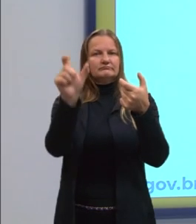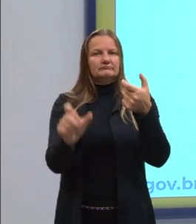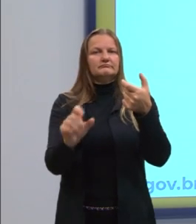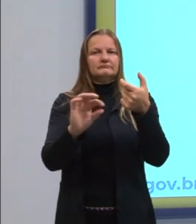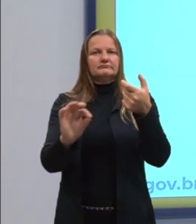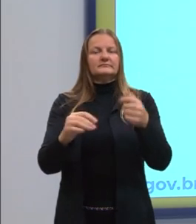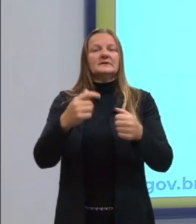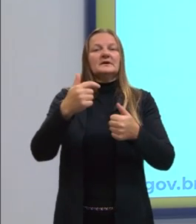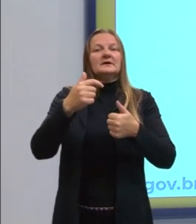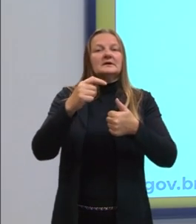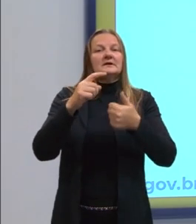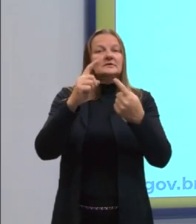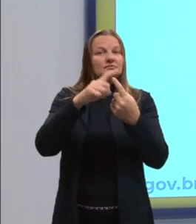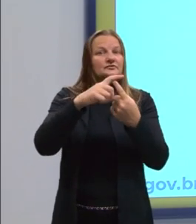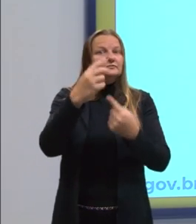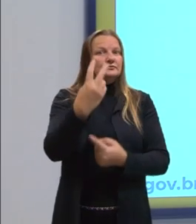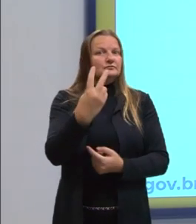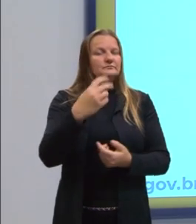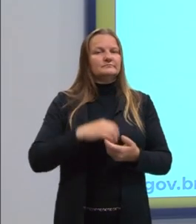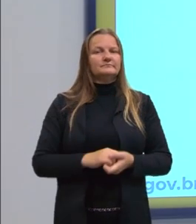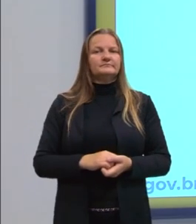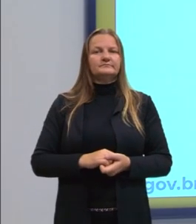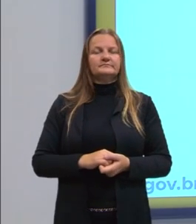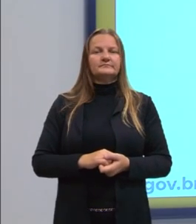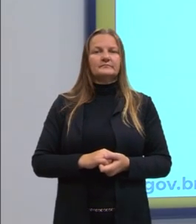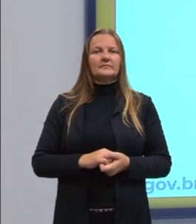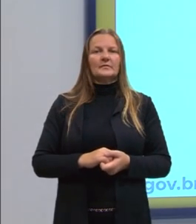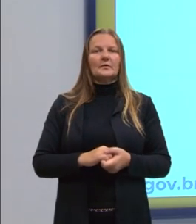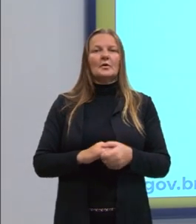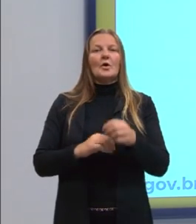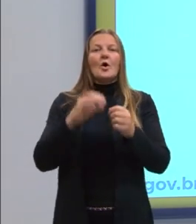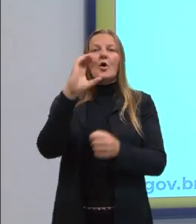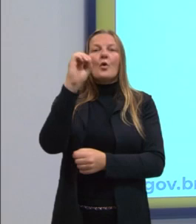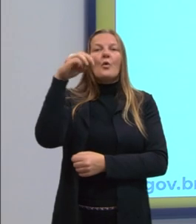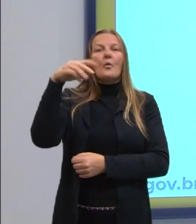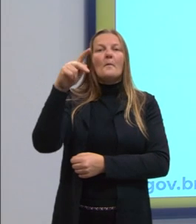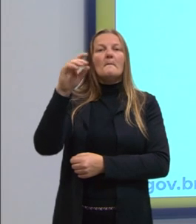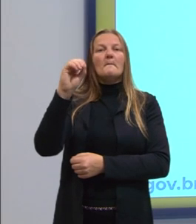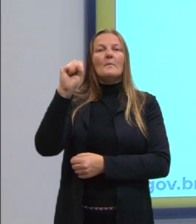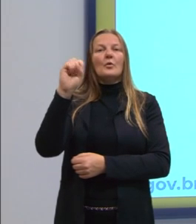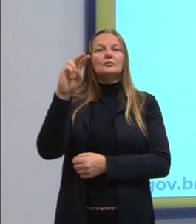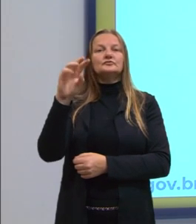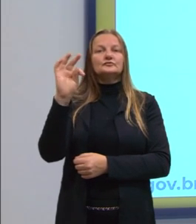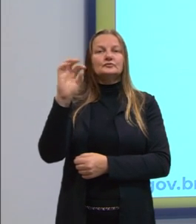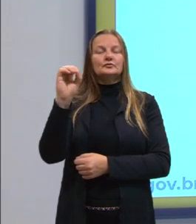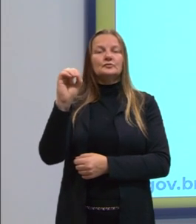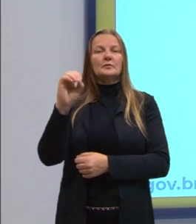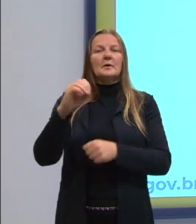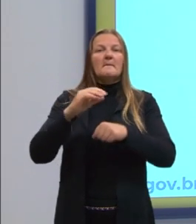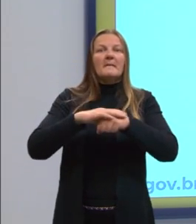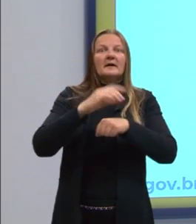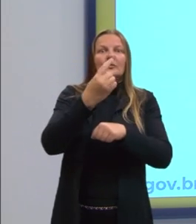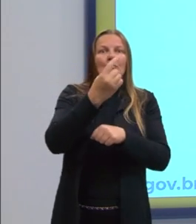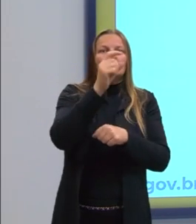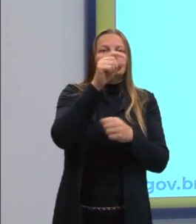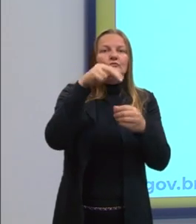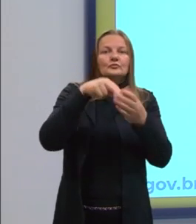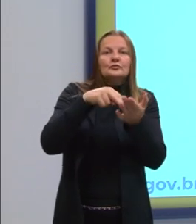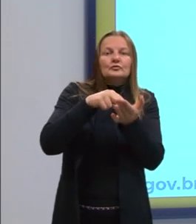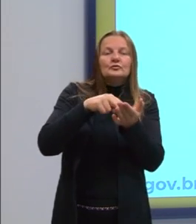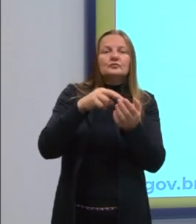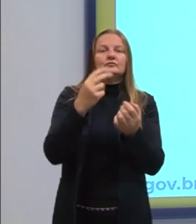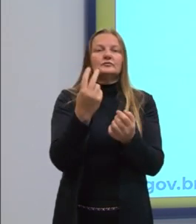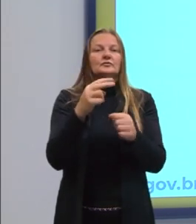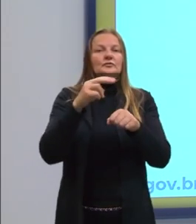Segundo tipo. Sujeito composto. É aquele que vai ter mais de um núcleo, ou